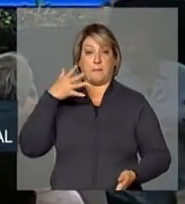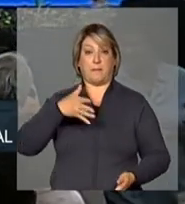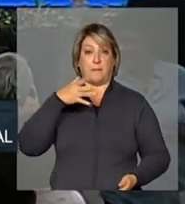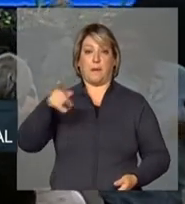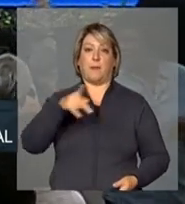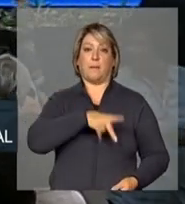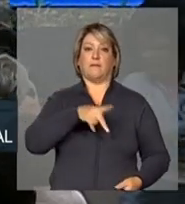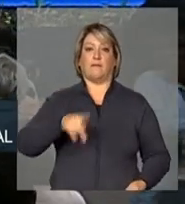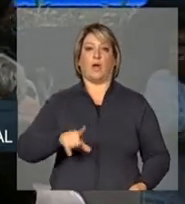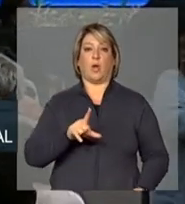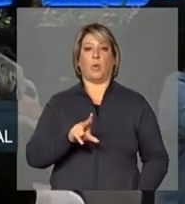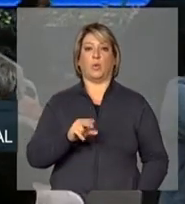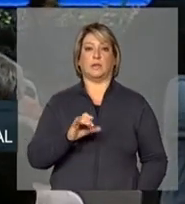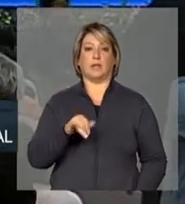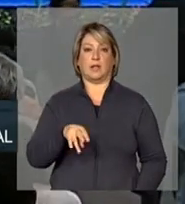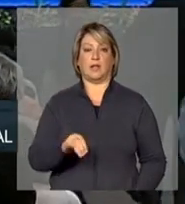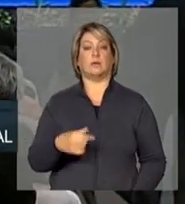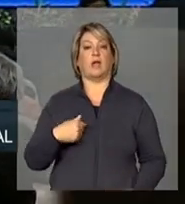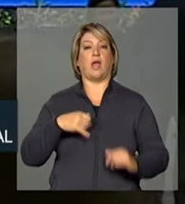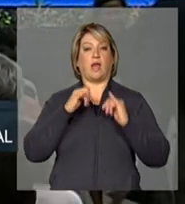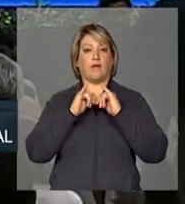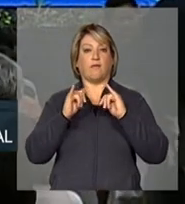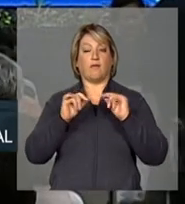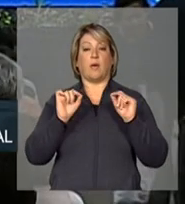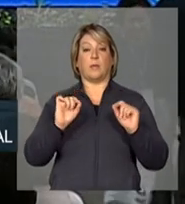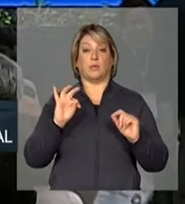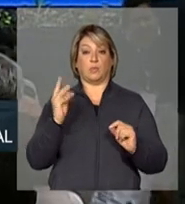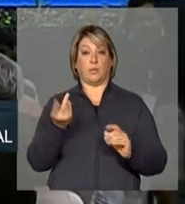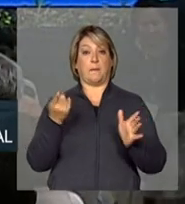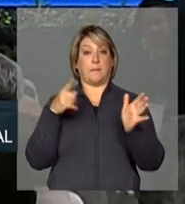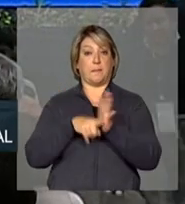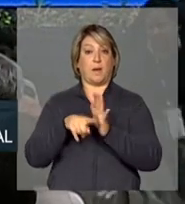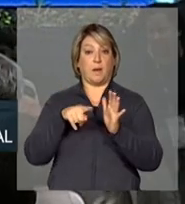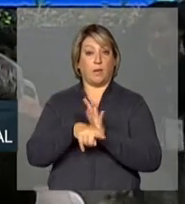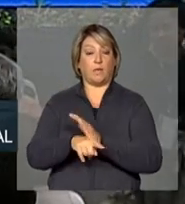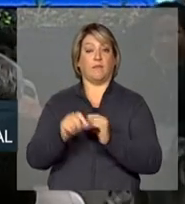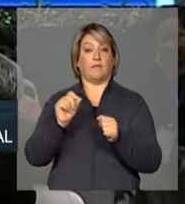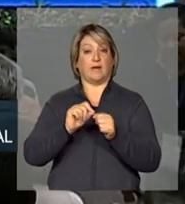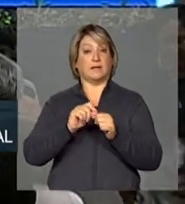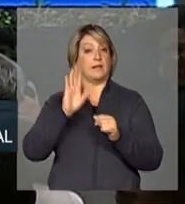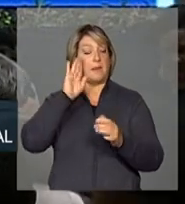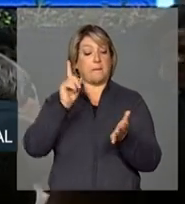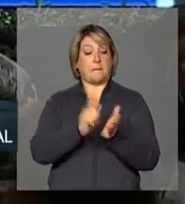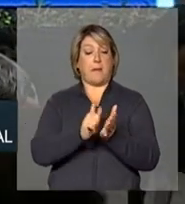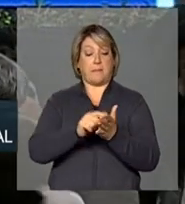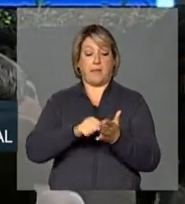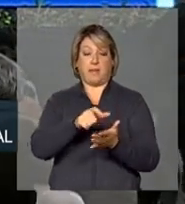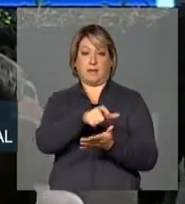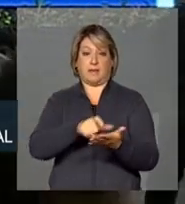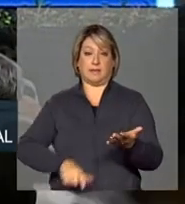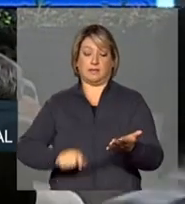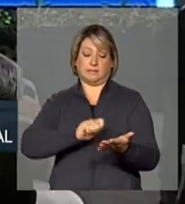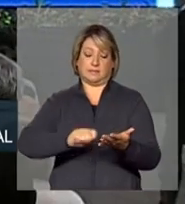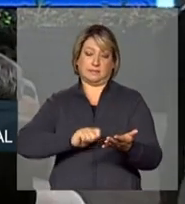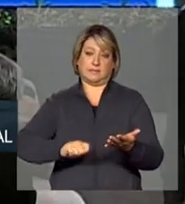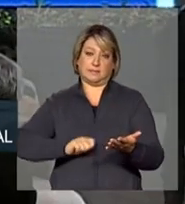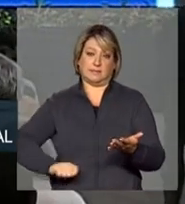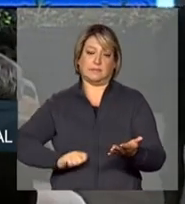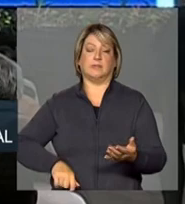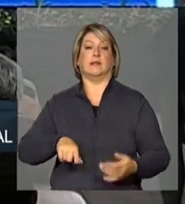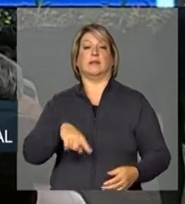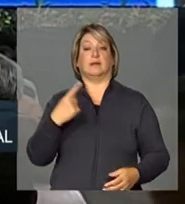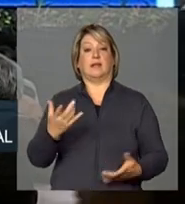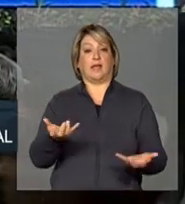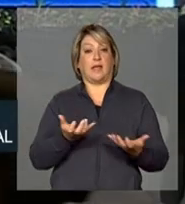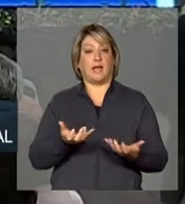Luciano Coutinho, eu informo que as perguntas serão formuladas por escrito. Vocês receberão esse formulário, aqueles que